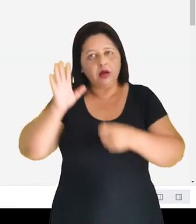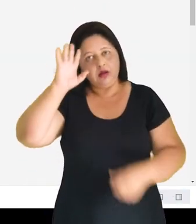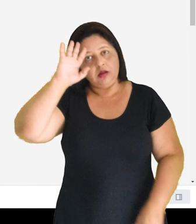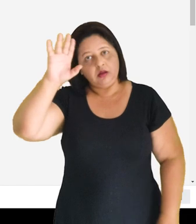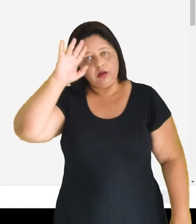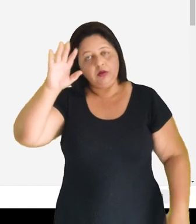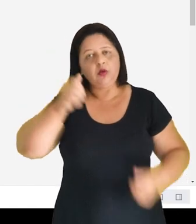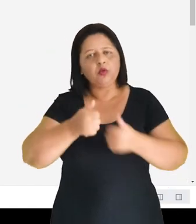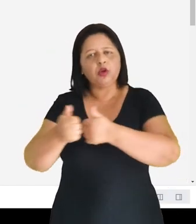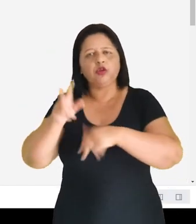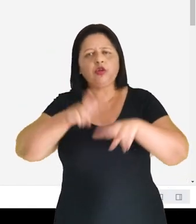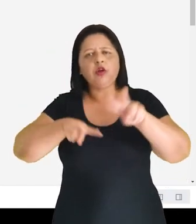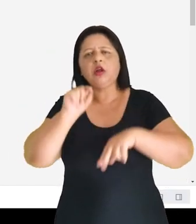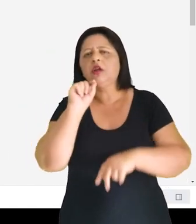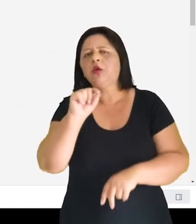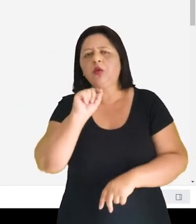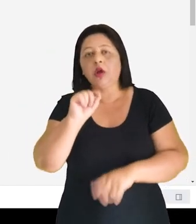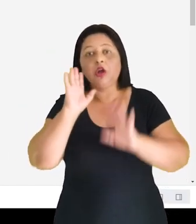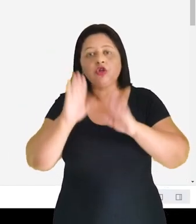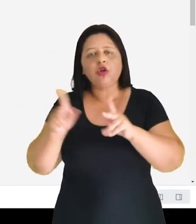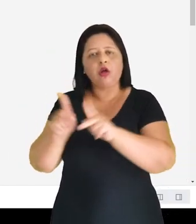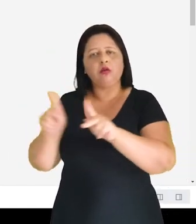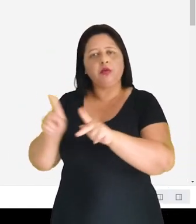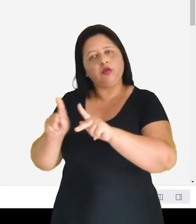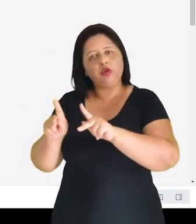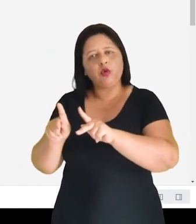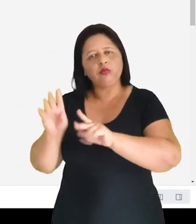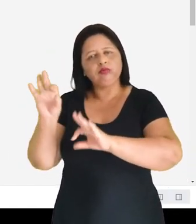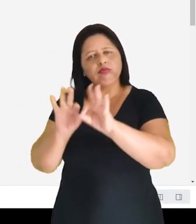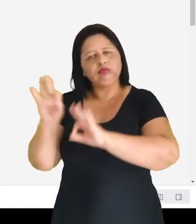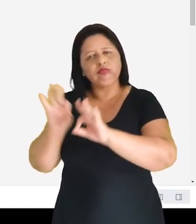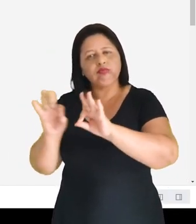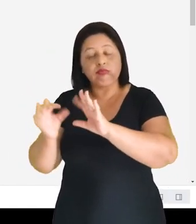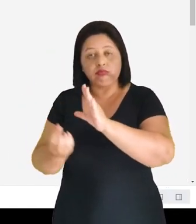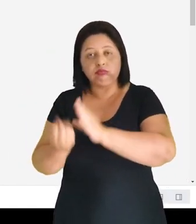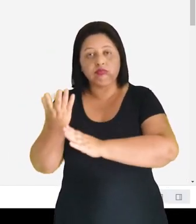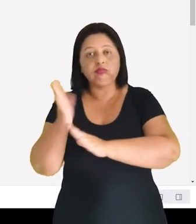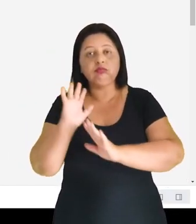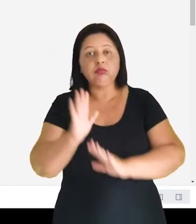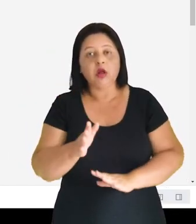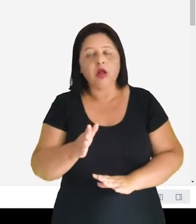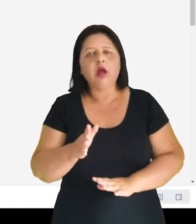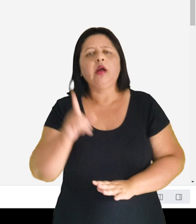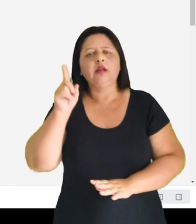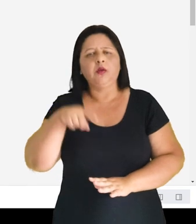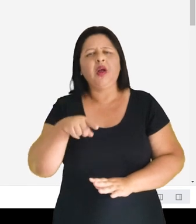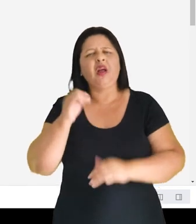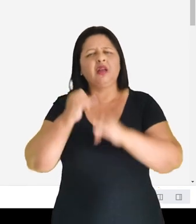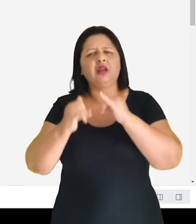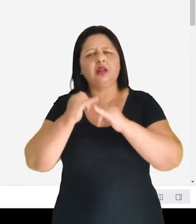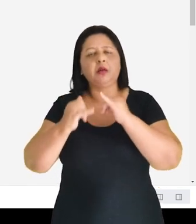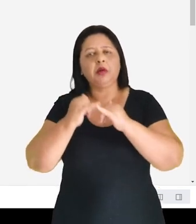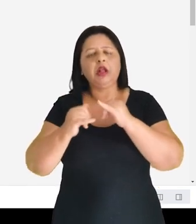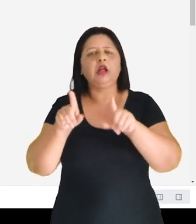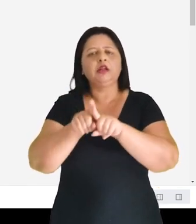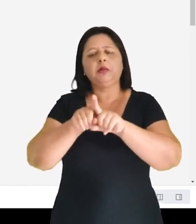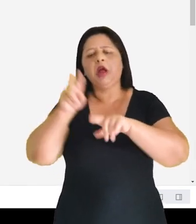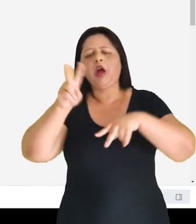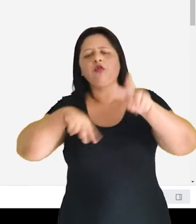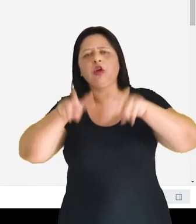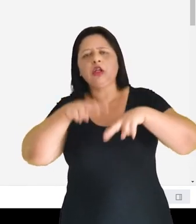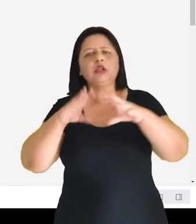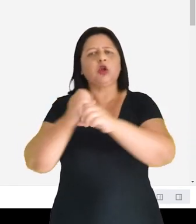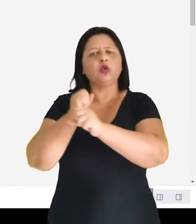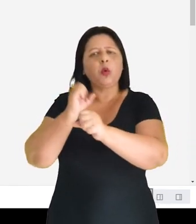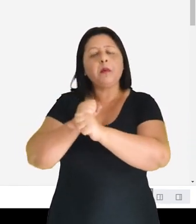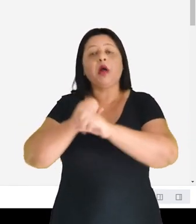na guia de avaliação que foi elaborada pelo professor. Então, é muito semelhante a rubrica de avaliação, o